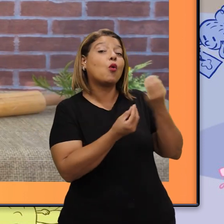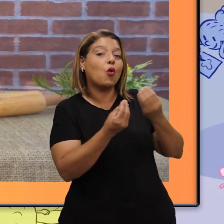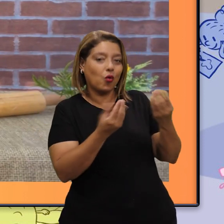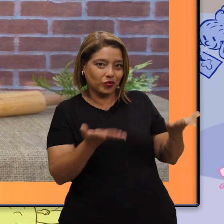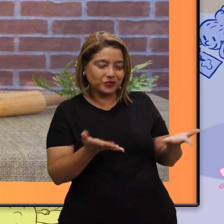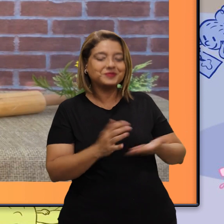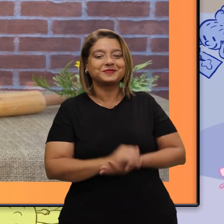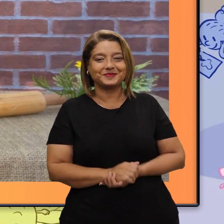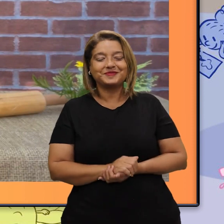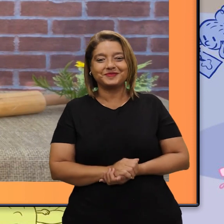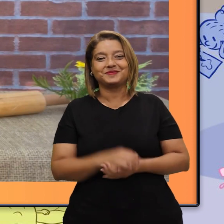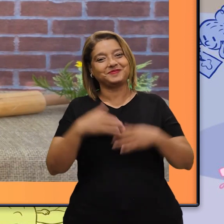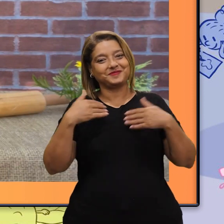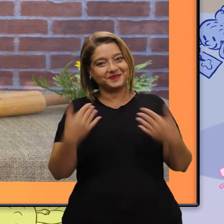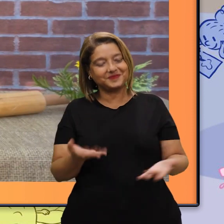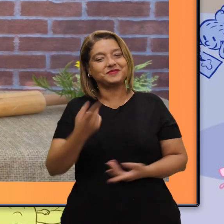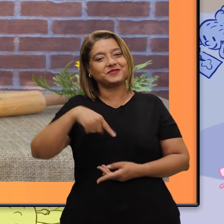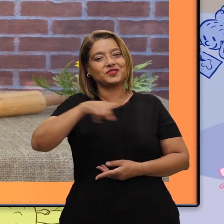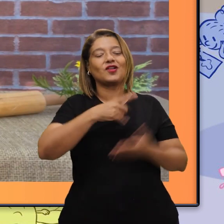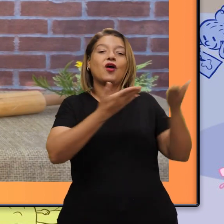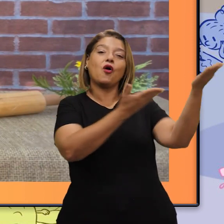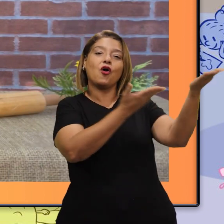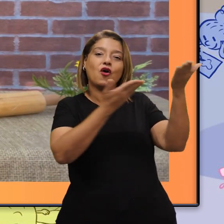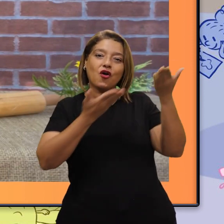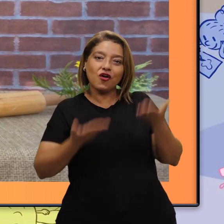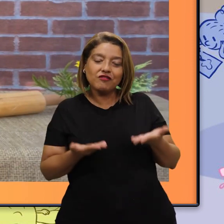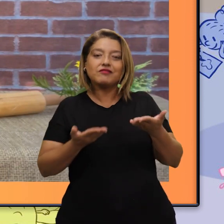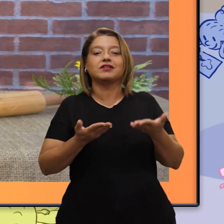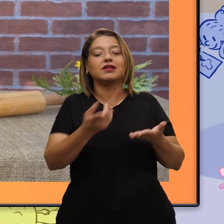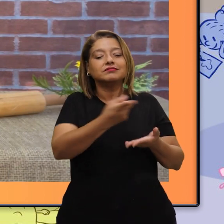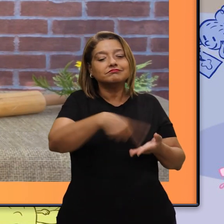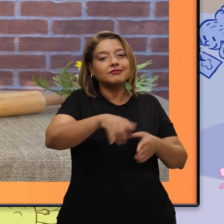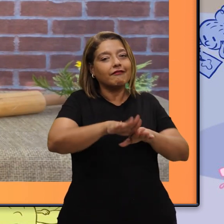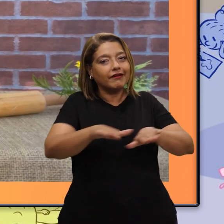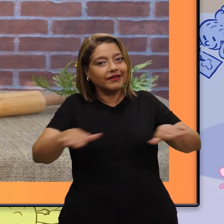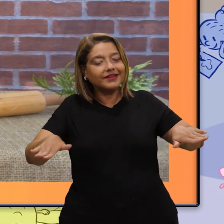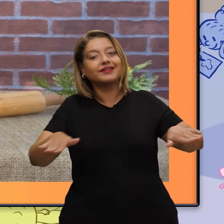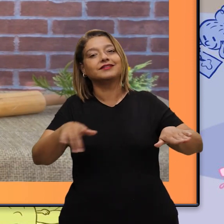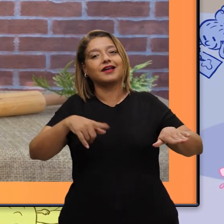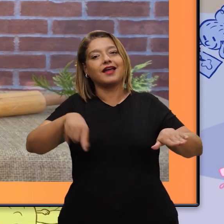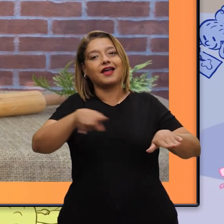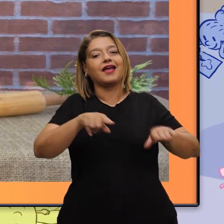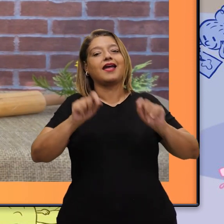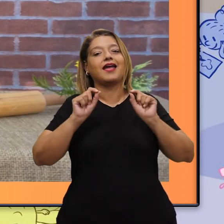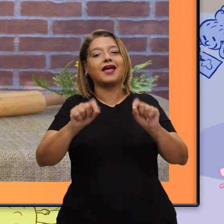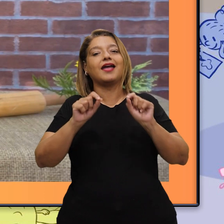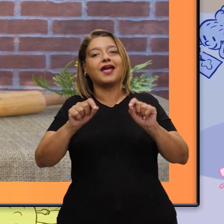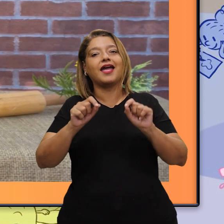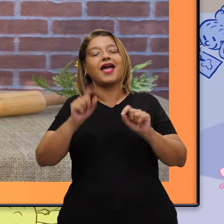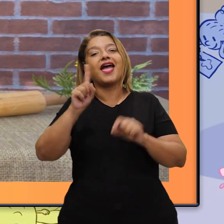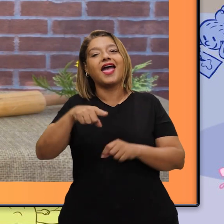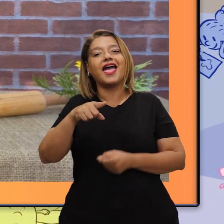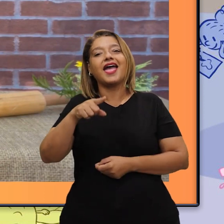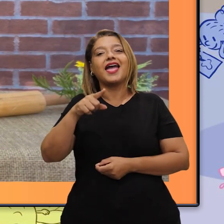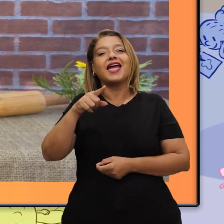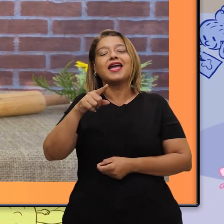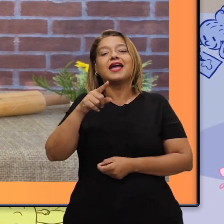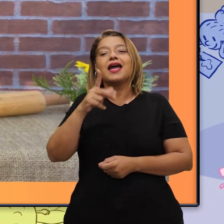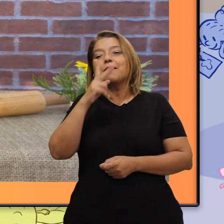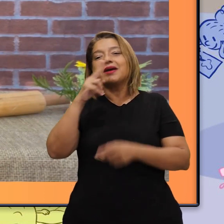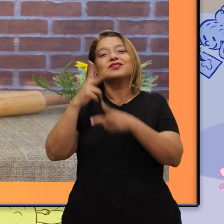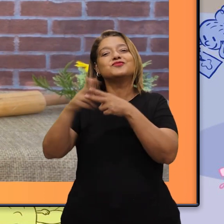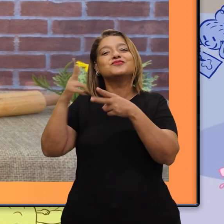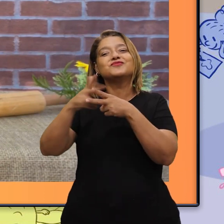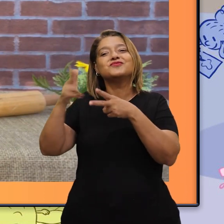iriam ser utilizados. E, a partir daí, convidamos as crianças a fazerem o faz de